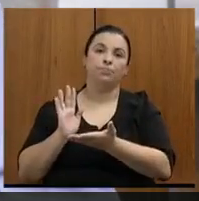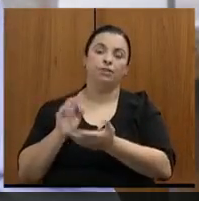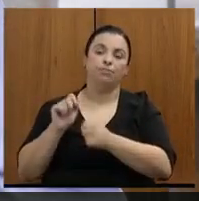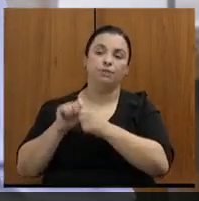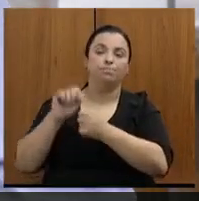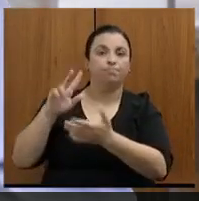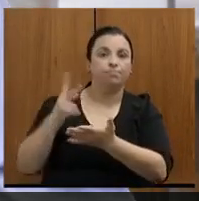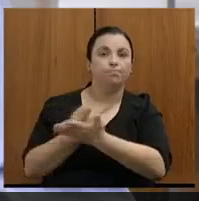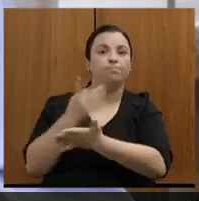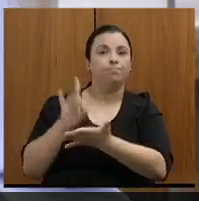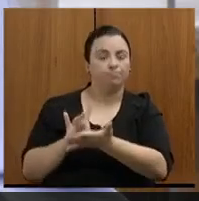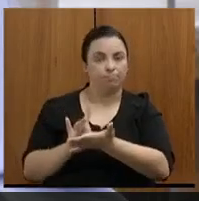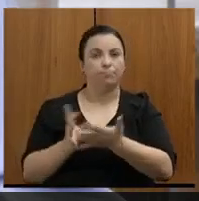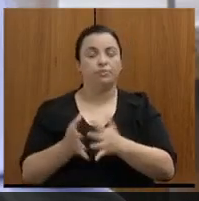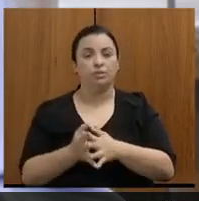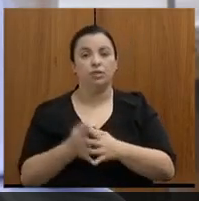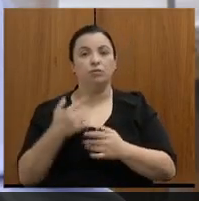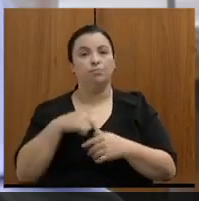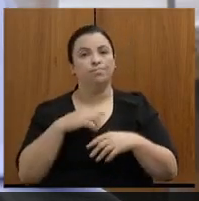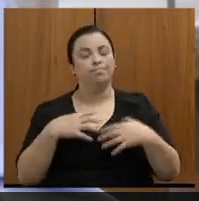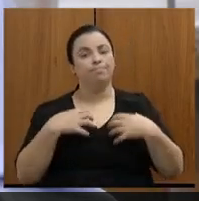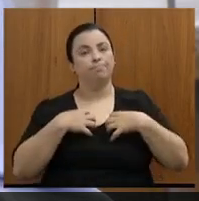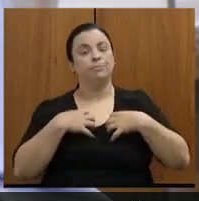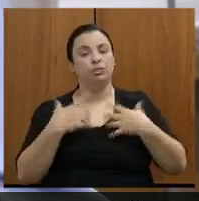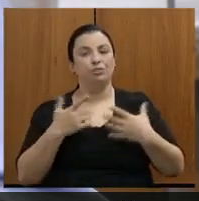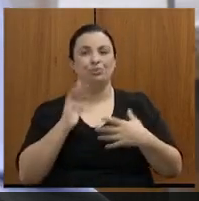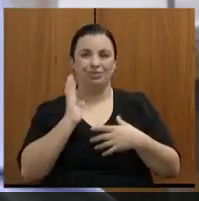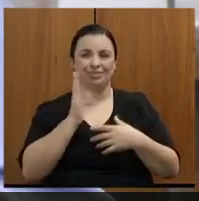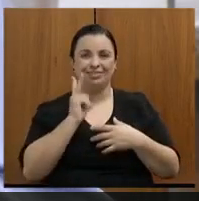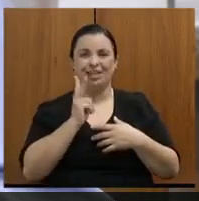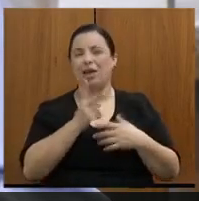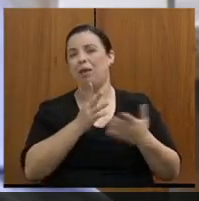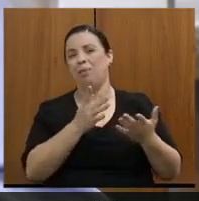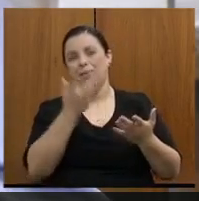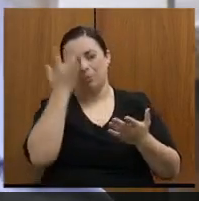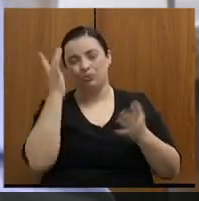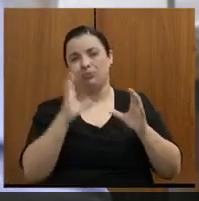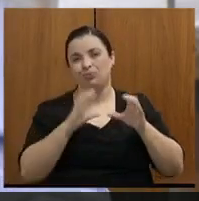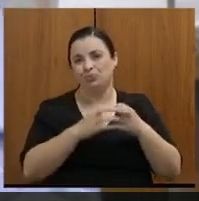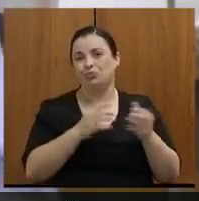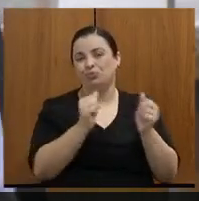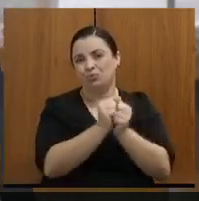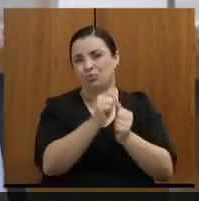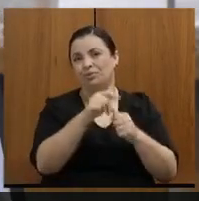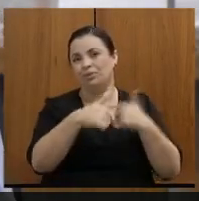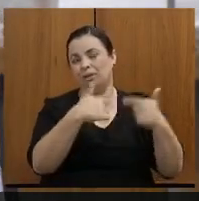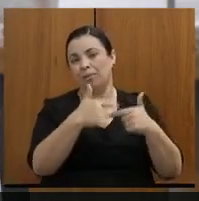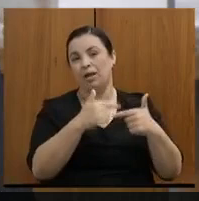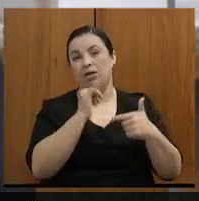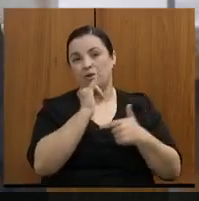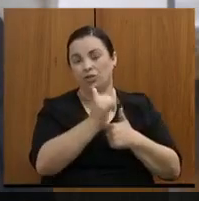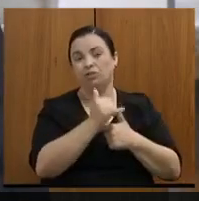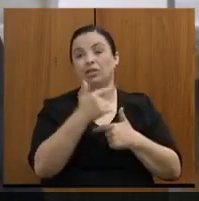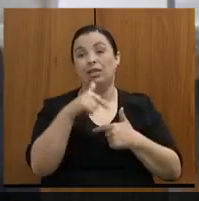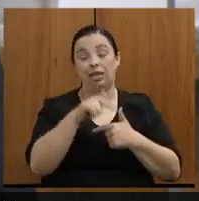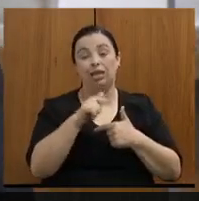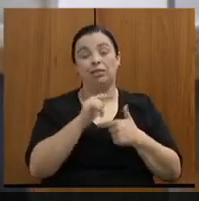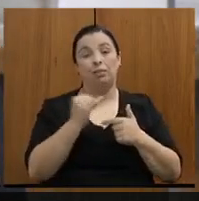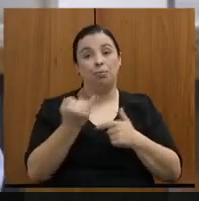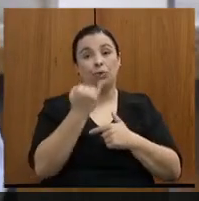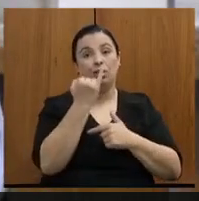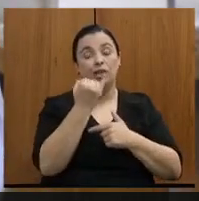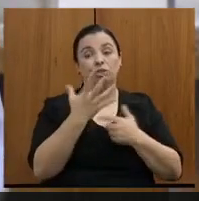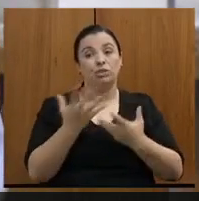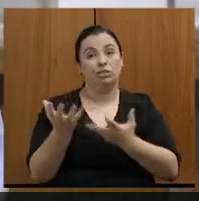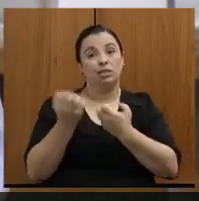para nós, eu sempre digo isso a Carol, ao Matheus, que é nosso ex-diretor do DR, que é fundamental esses atendimentos que a